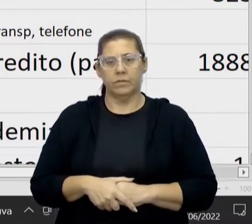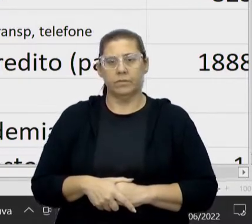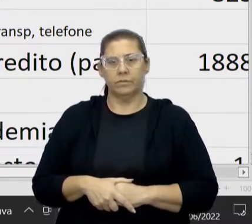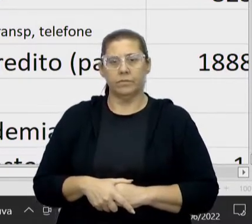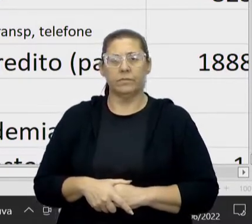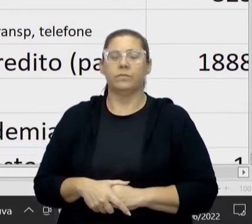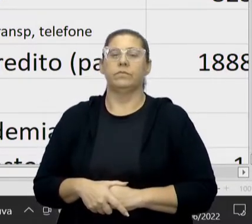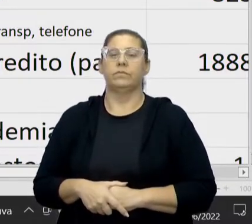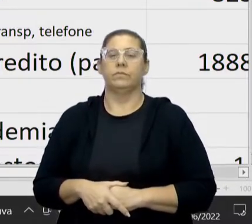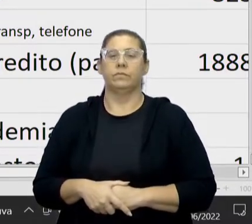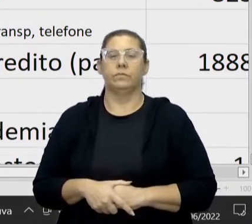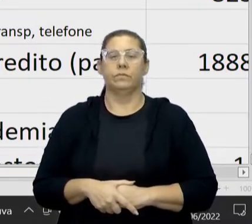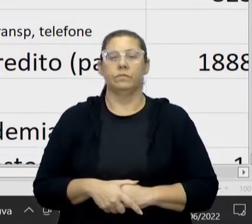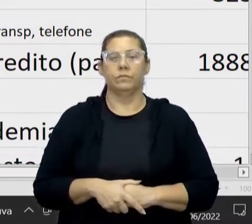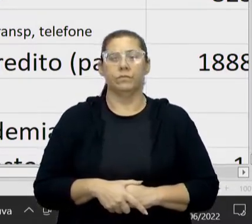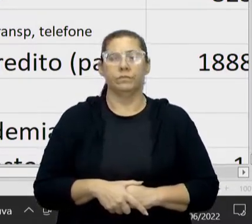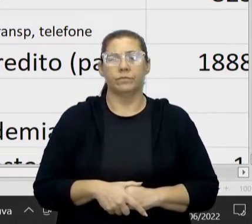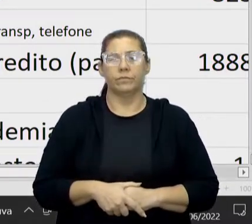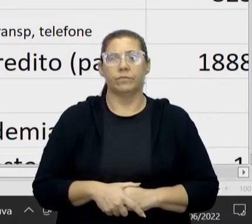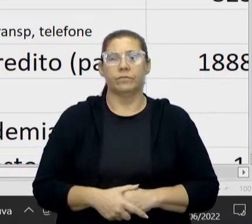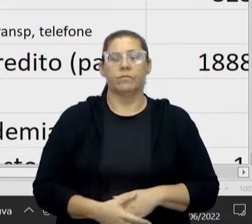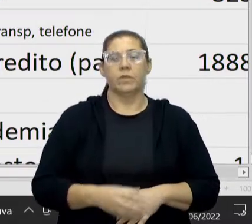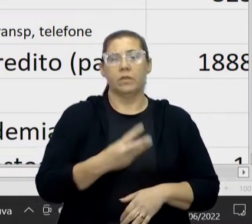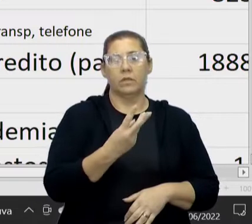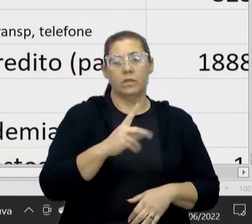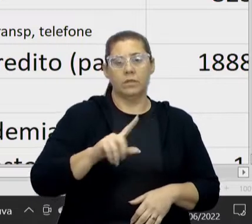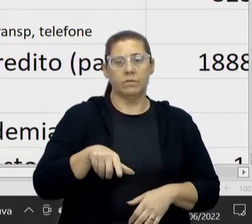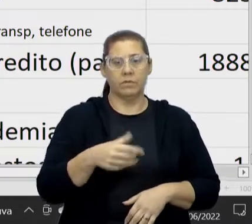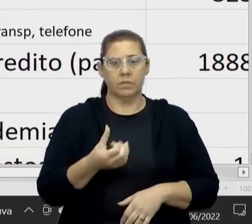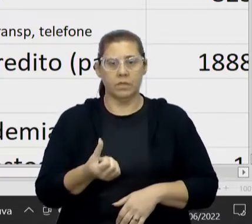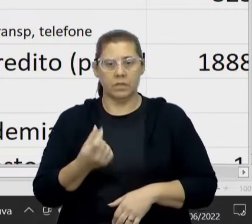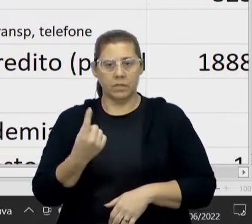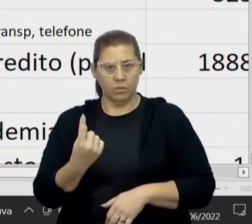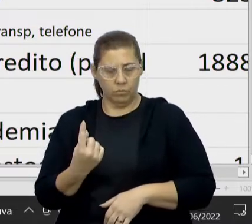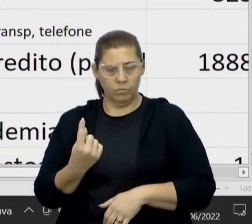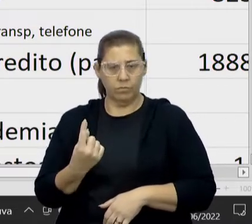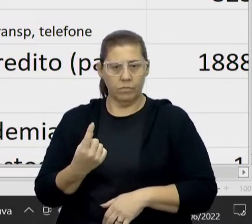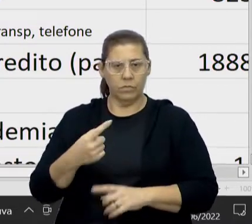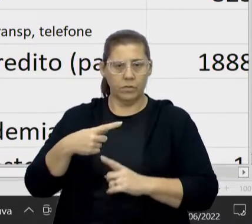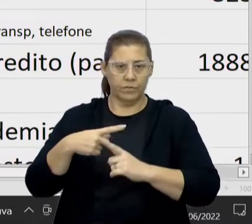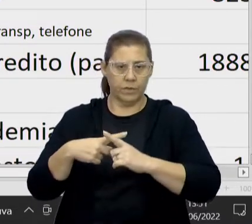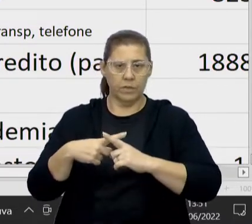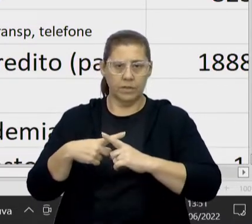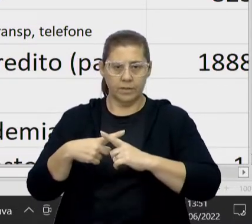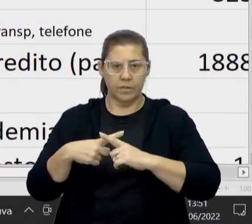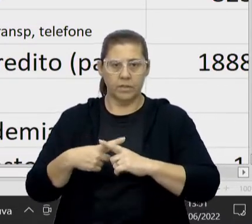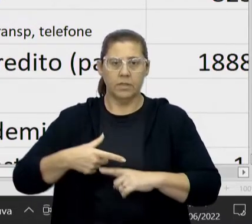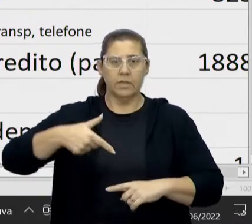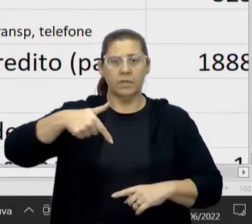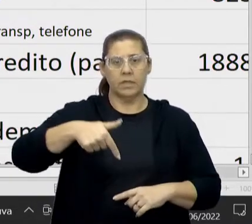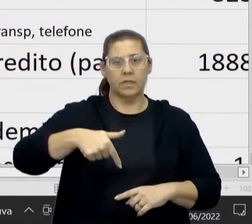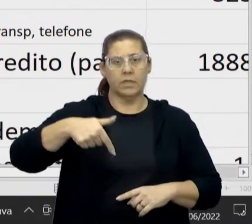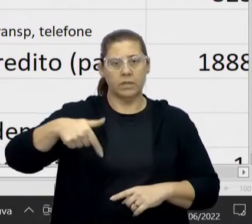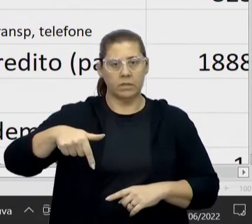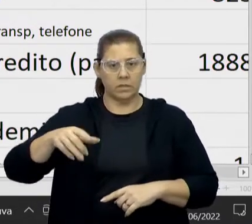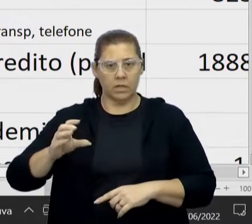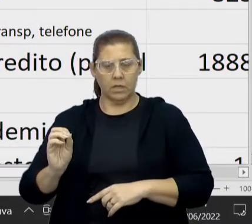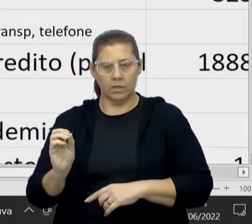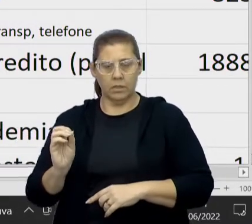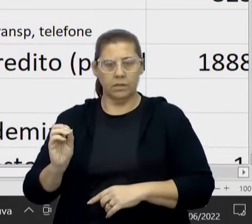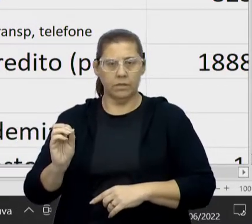cotado aí, 770. Então, eu vou pegar 3,61 vezes 770.